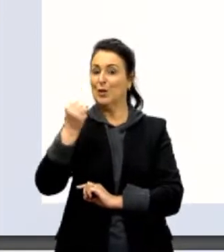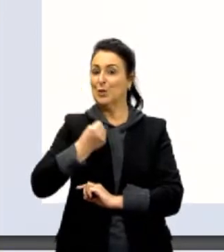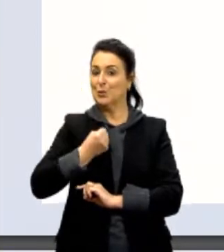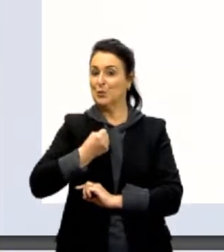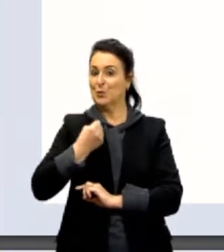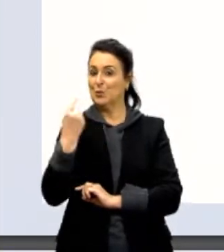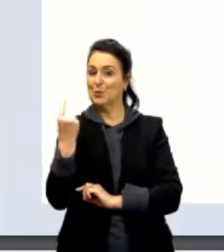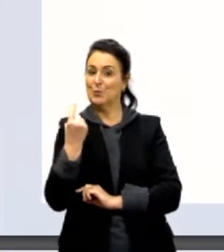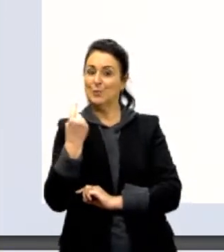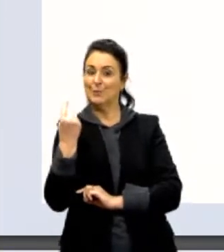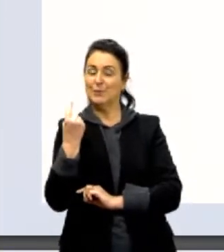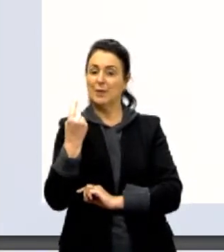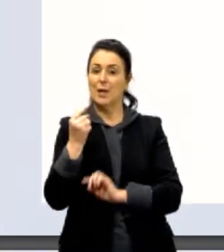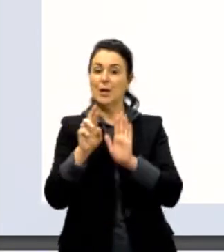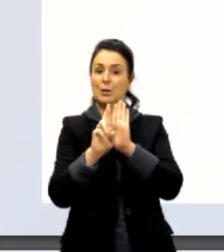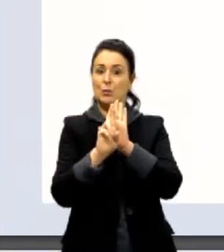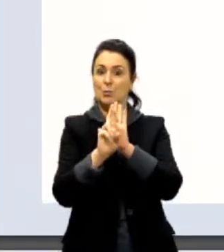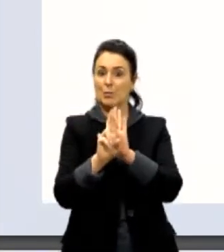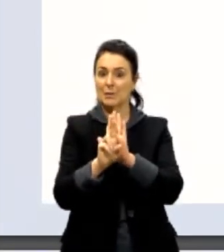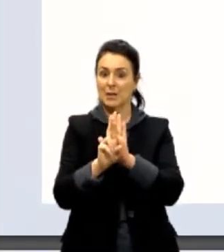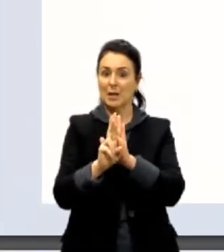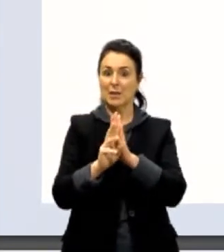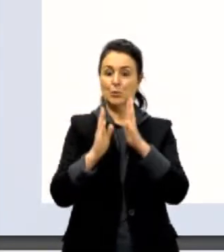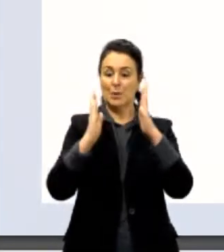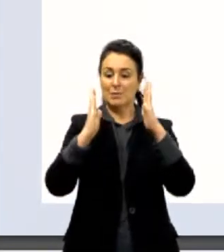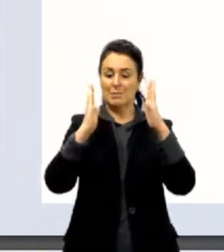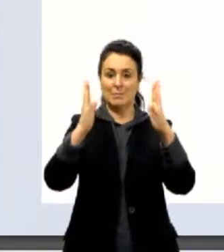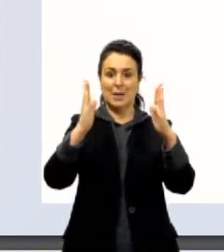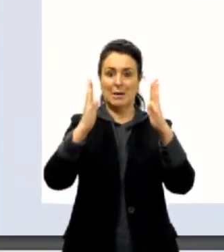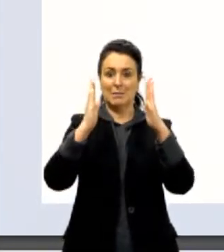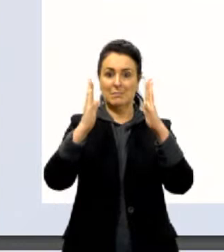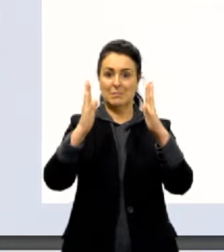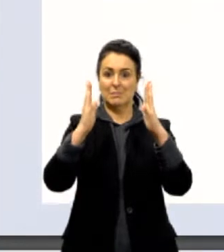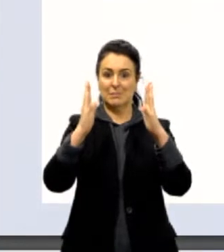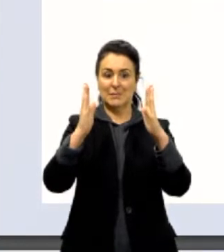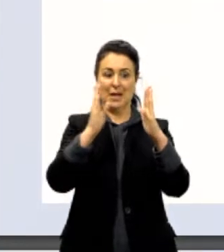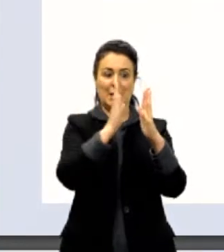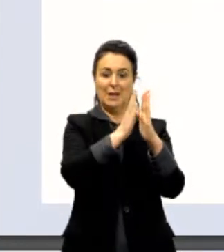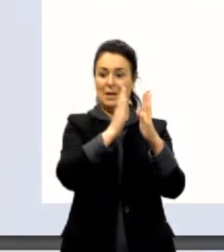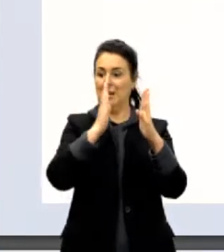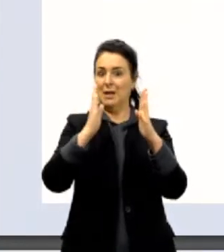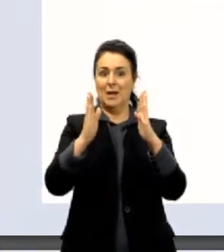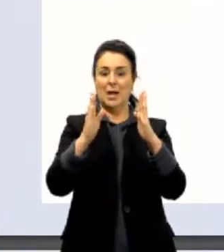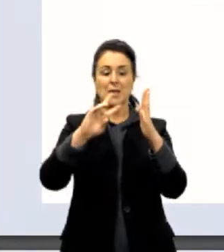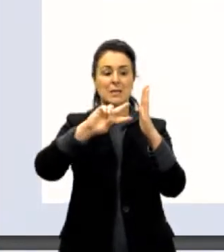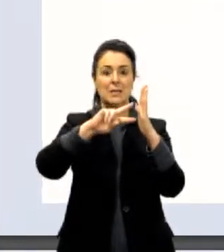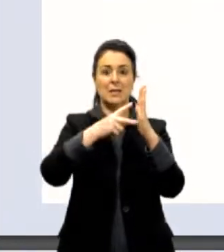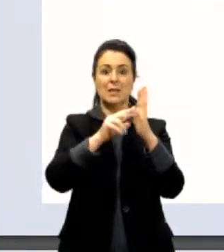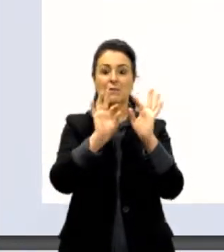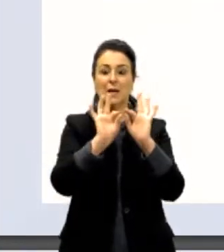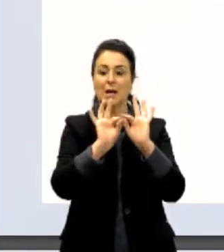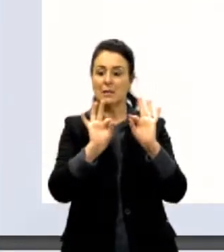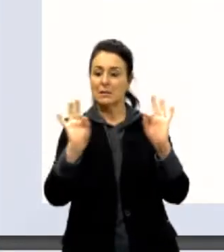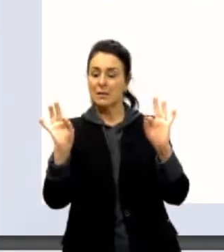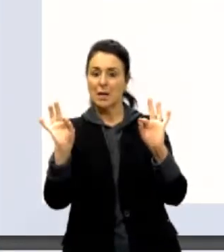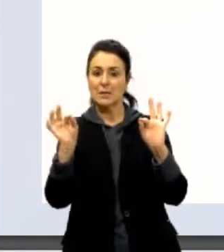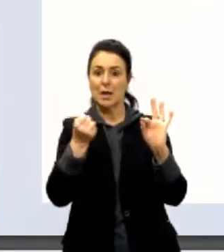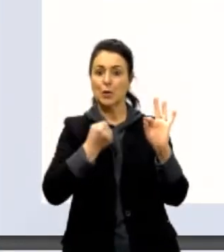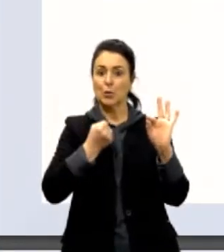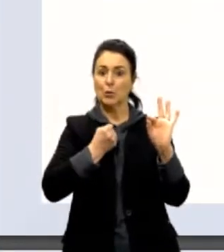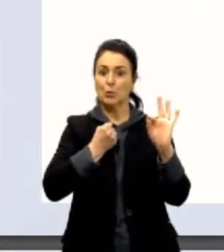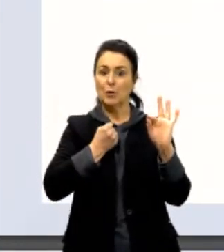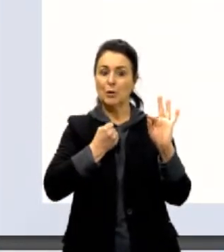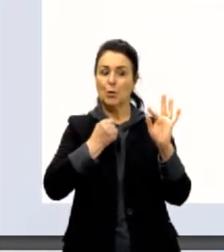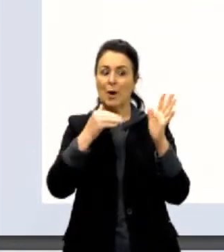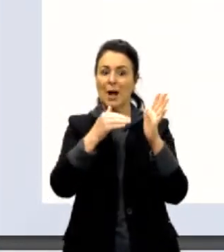o número entre duas barras verticais. e significa a distância do número até o número